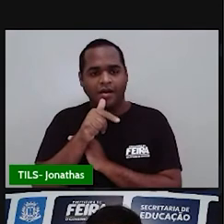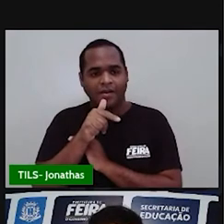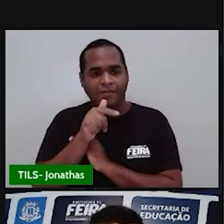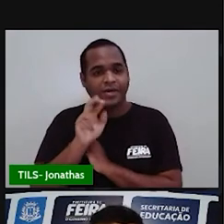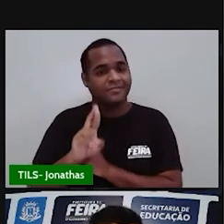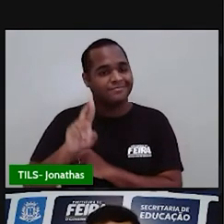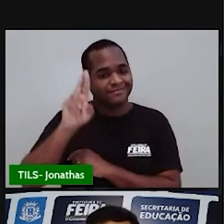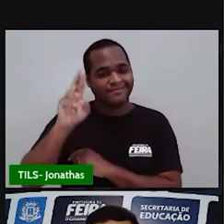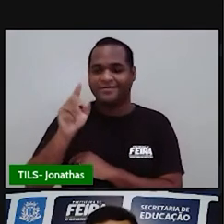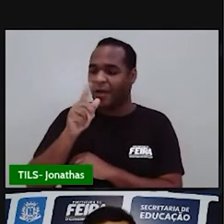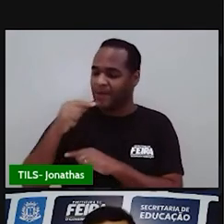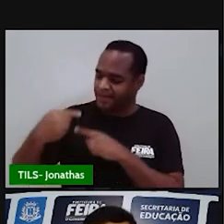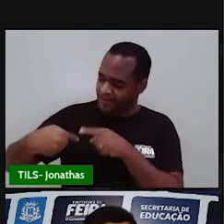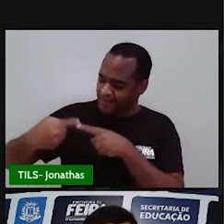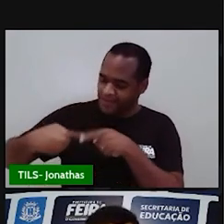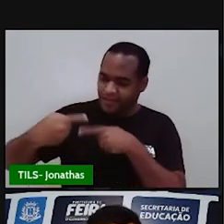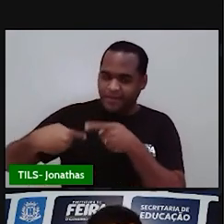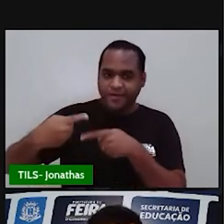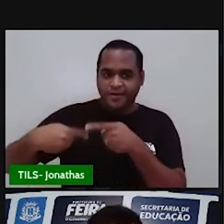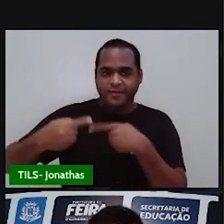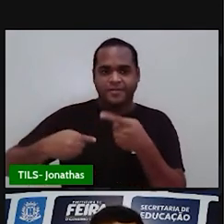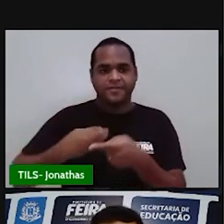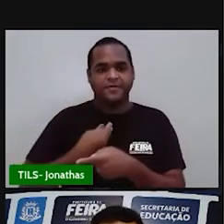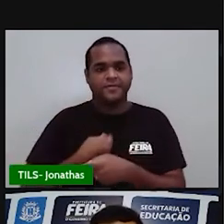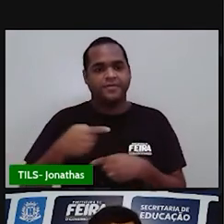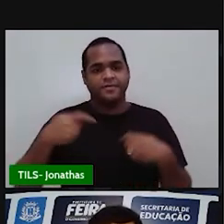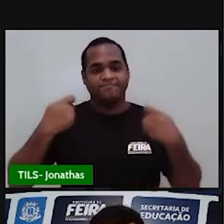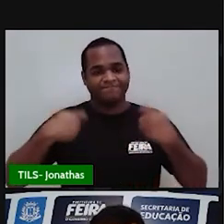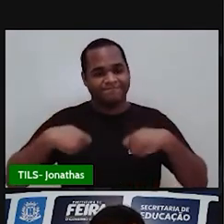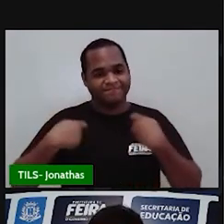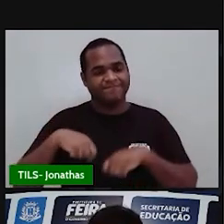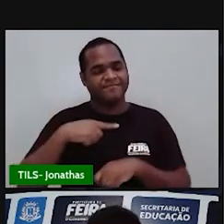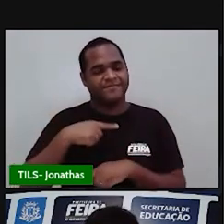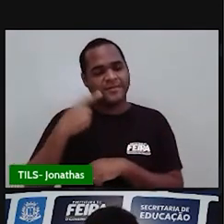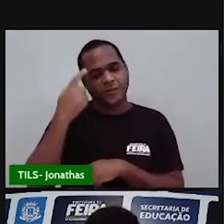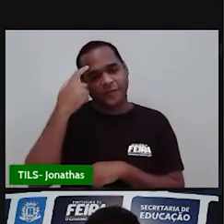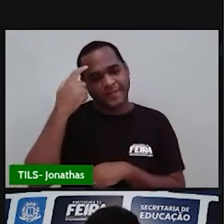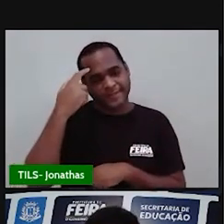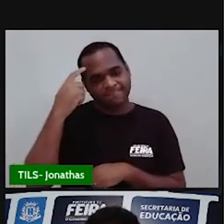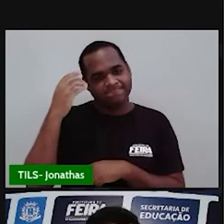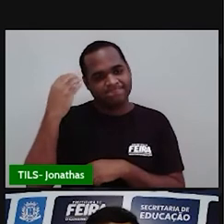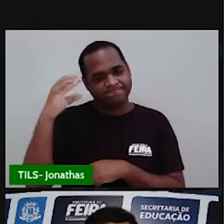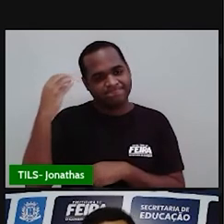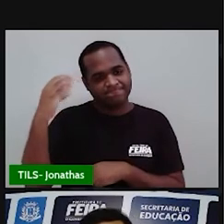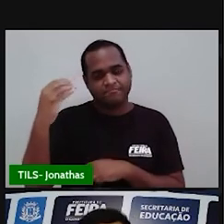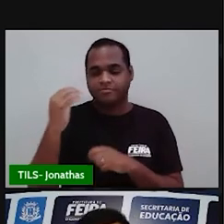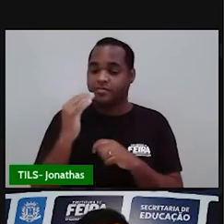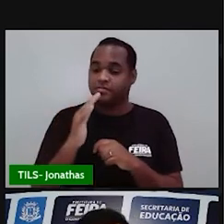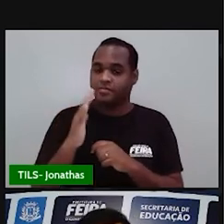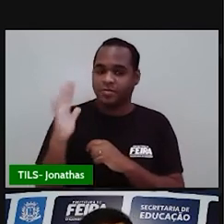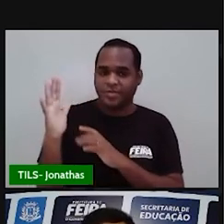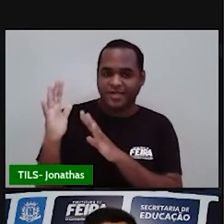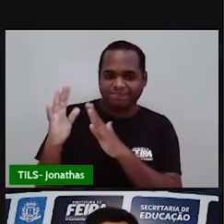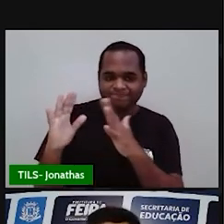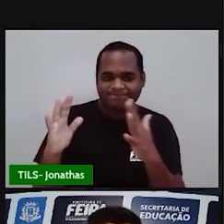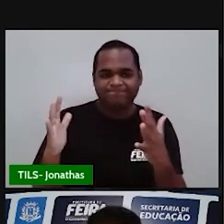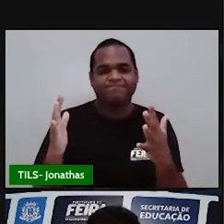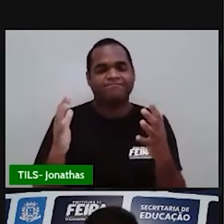né? Por isso que a gente precisa ter essa consciência ambiental e gastar